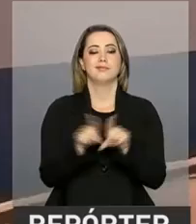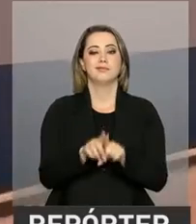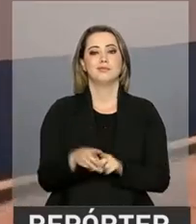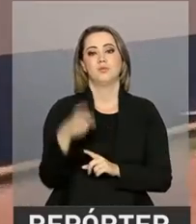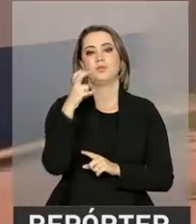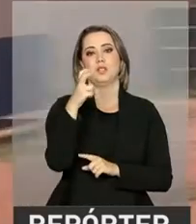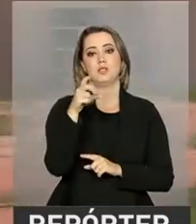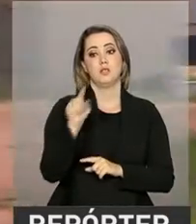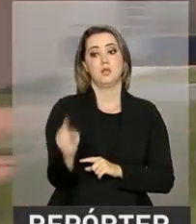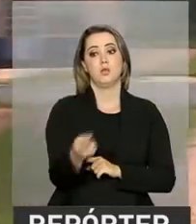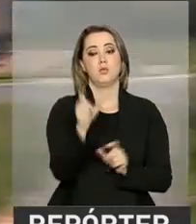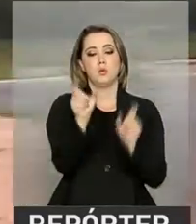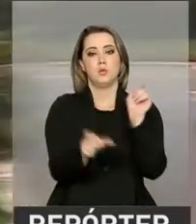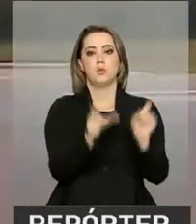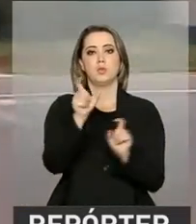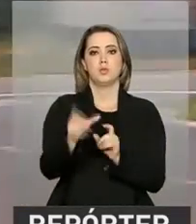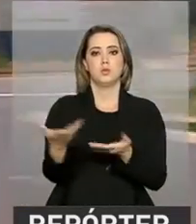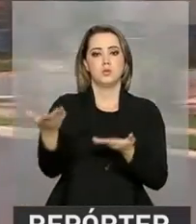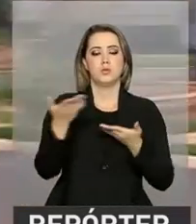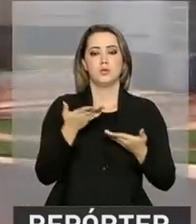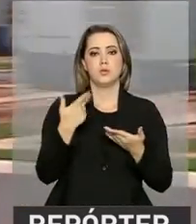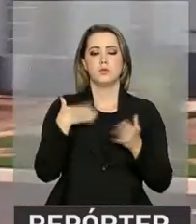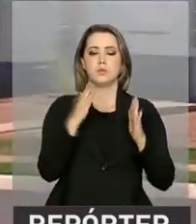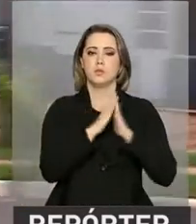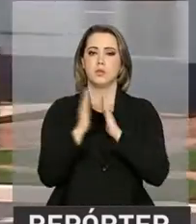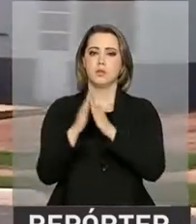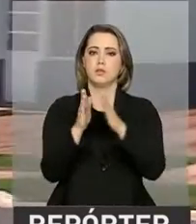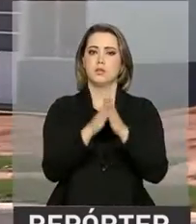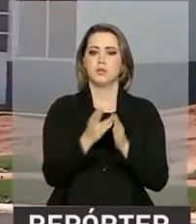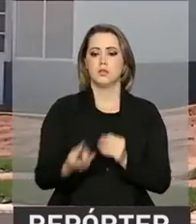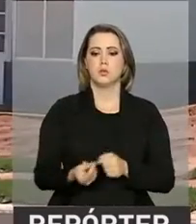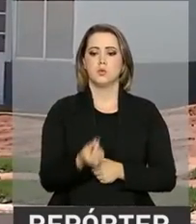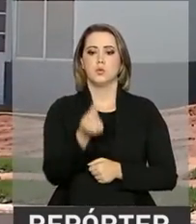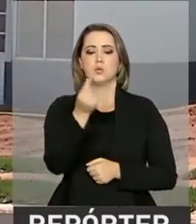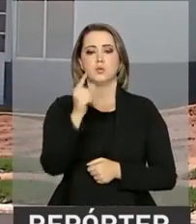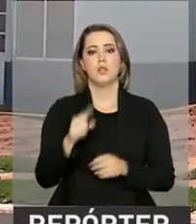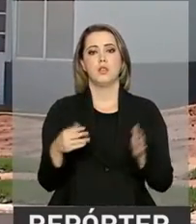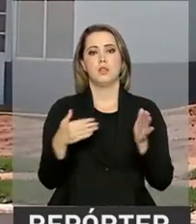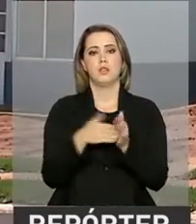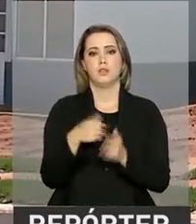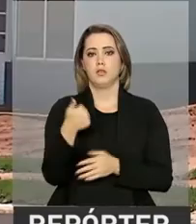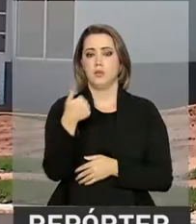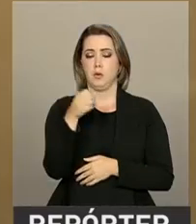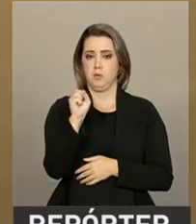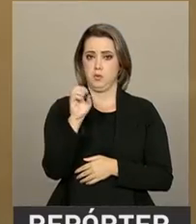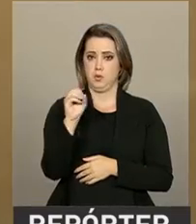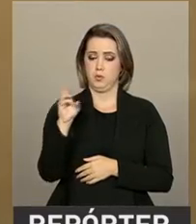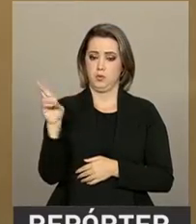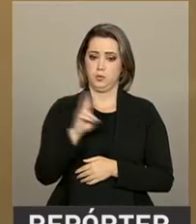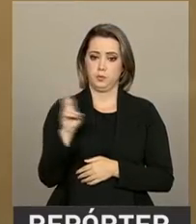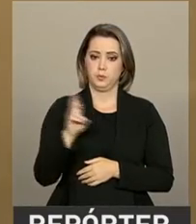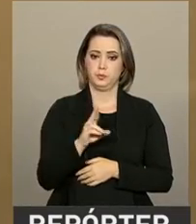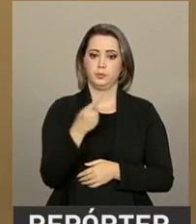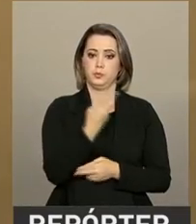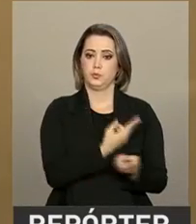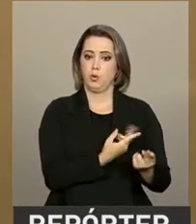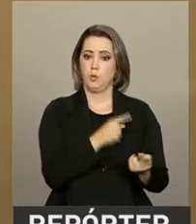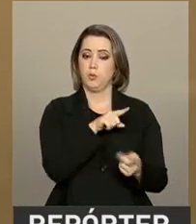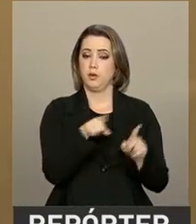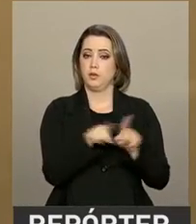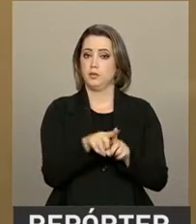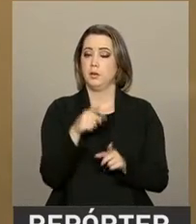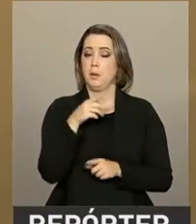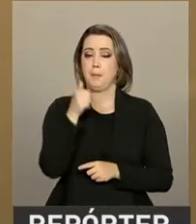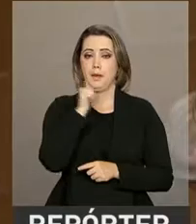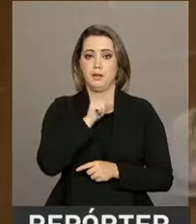beneficiadas com o residencial, todas de famílias com renda mensal de até 1.800 reais. Pessoas como Maria Luíza